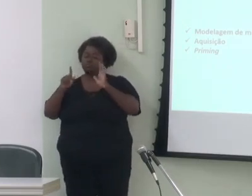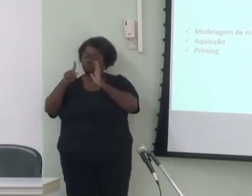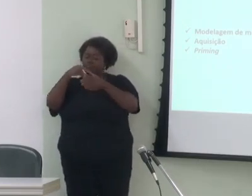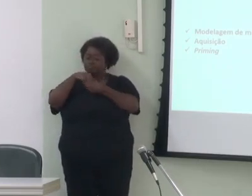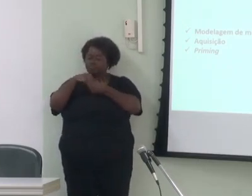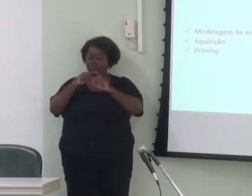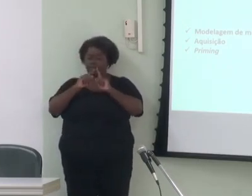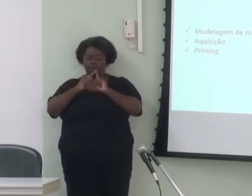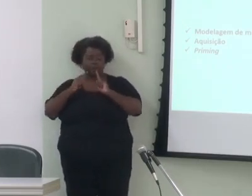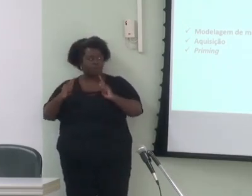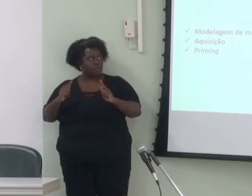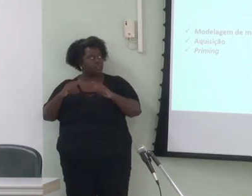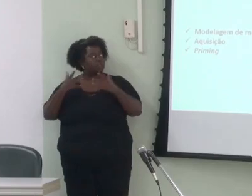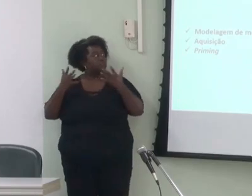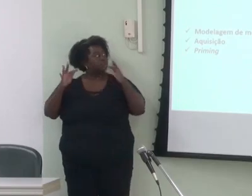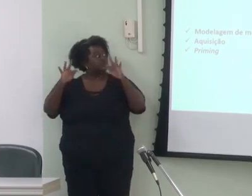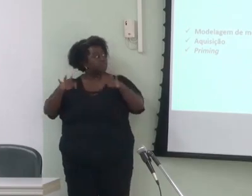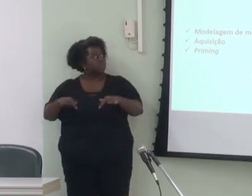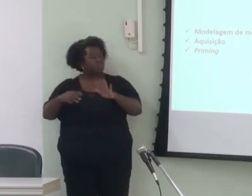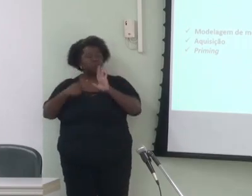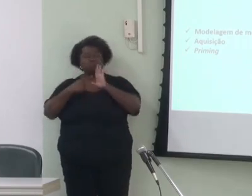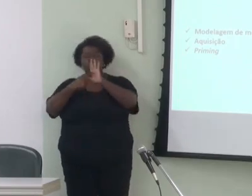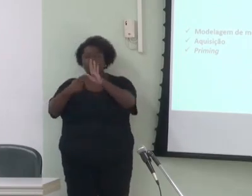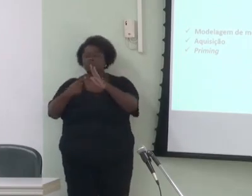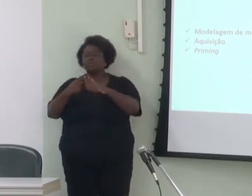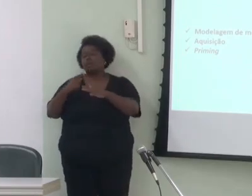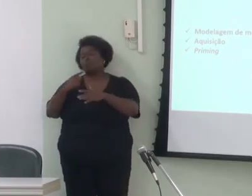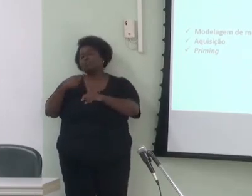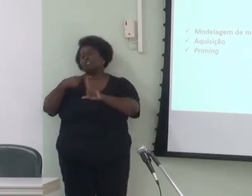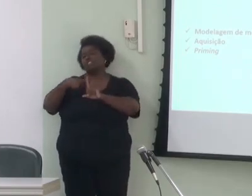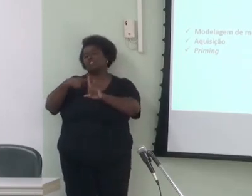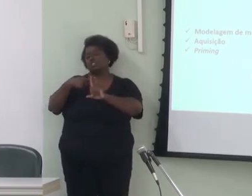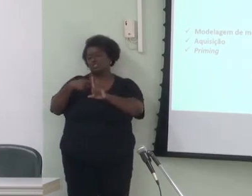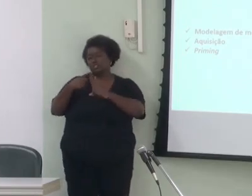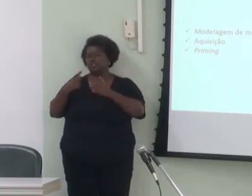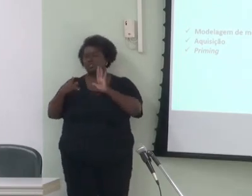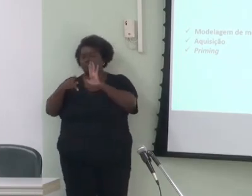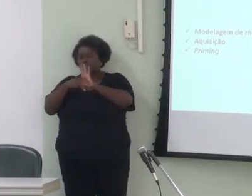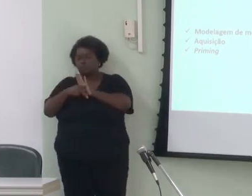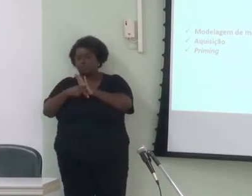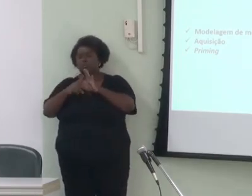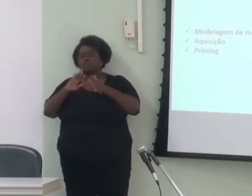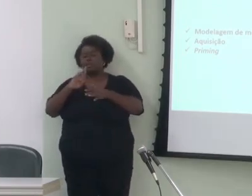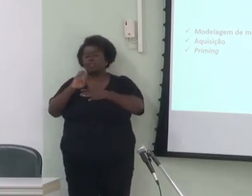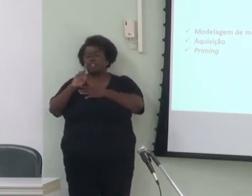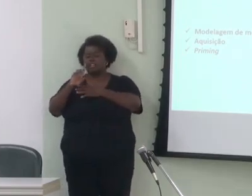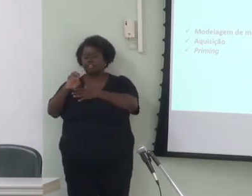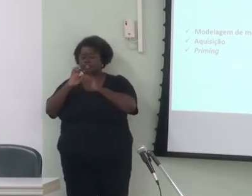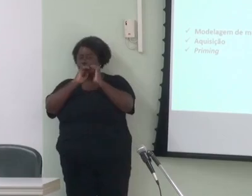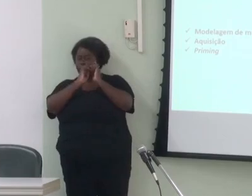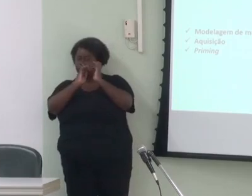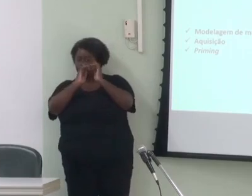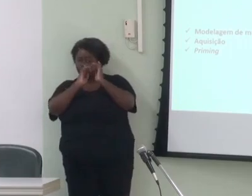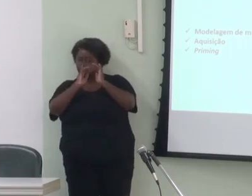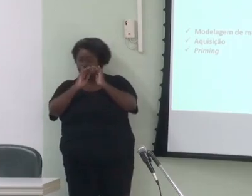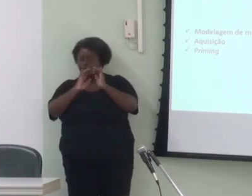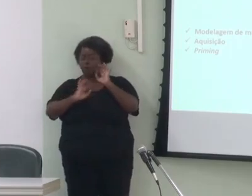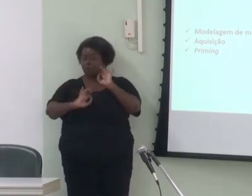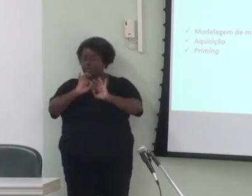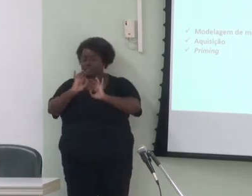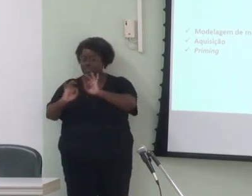para finalizar quero destacar algumas vantagens da configuração integrada da rede cognitiva organizada por elos